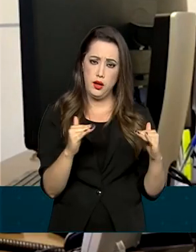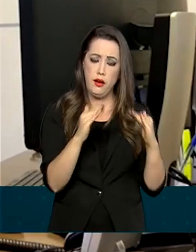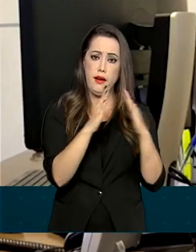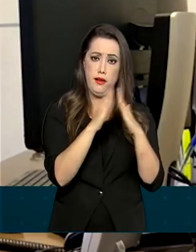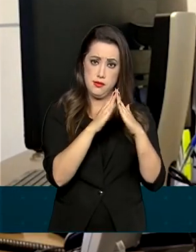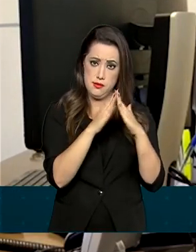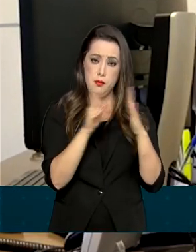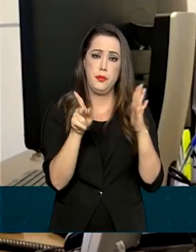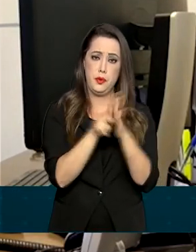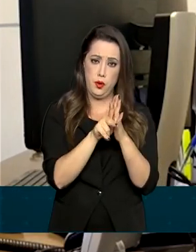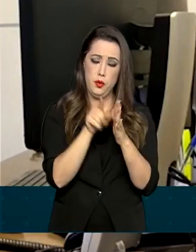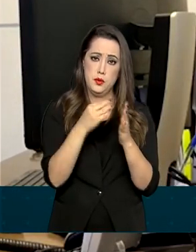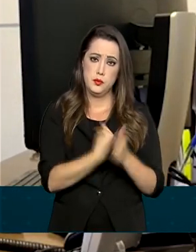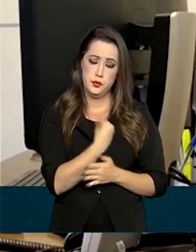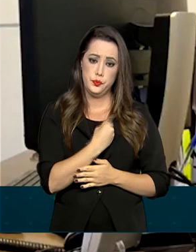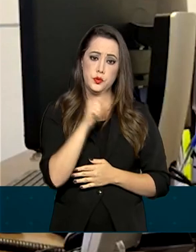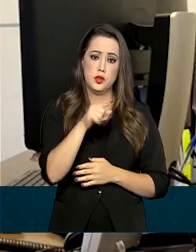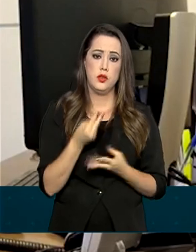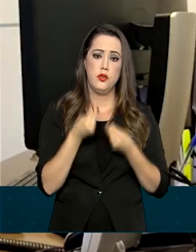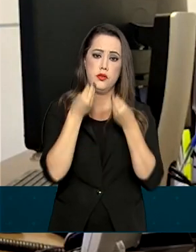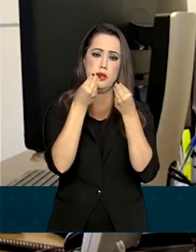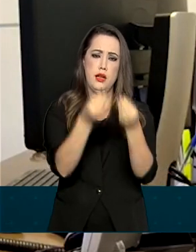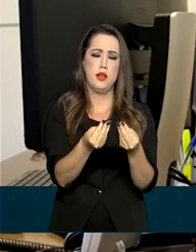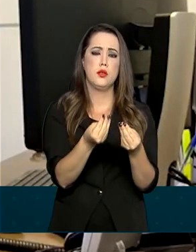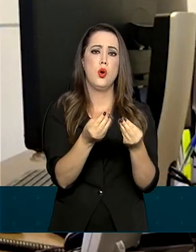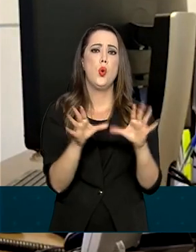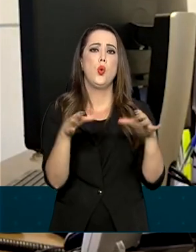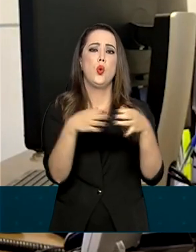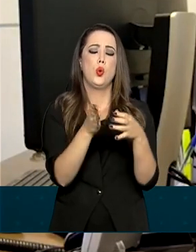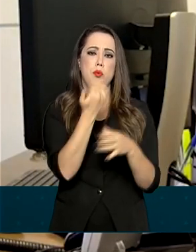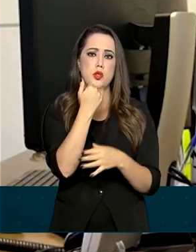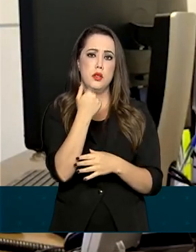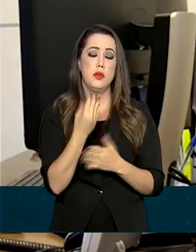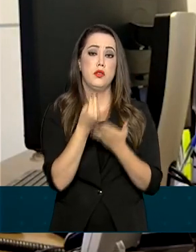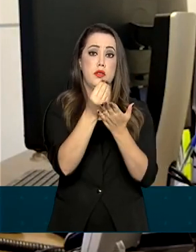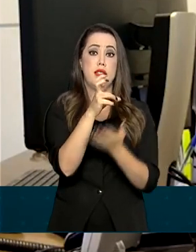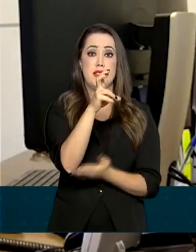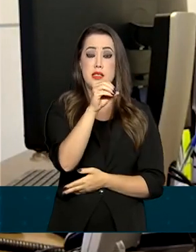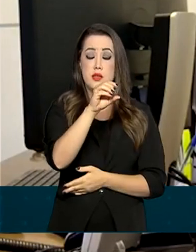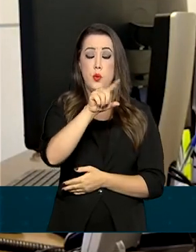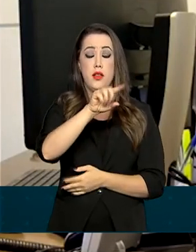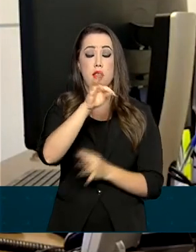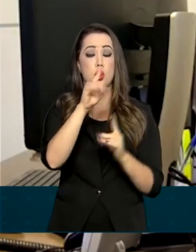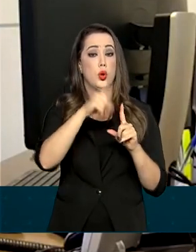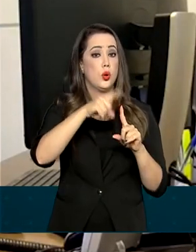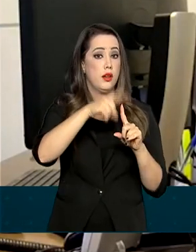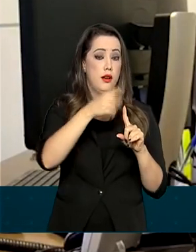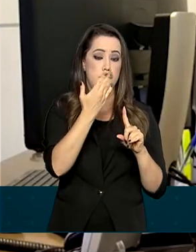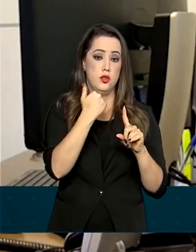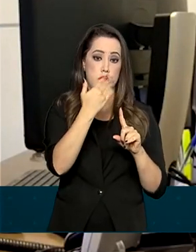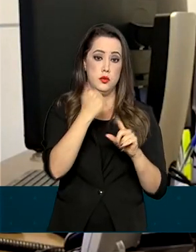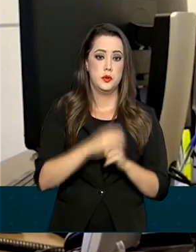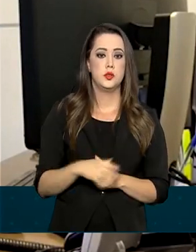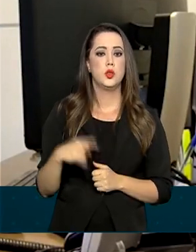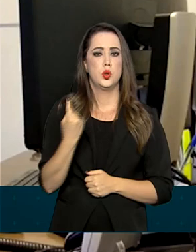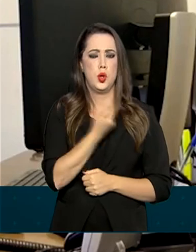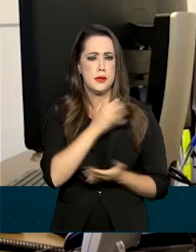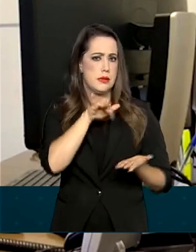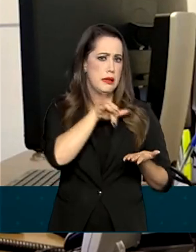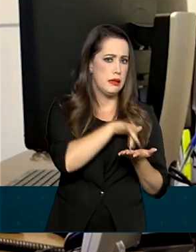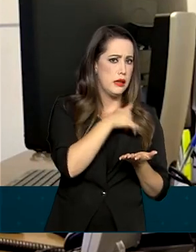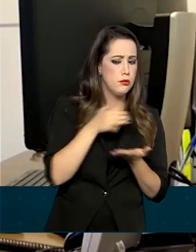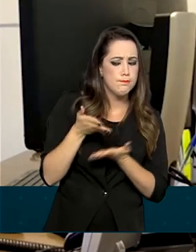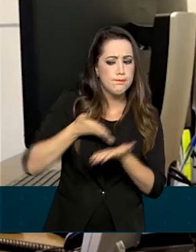alimentício, que doaram mais de 50 toneladas de alimentos em todo o país. A SAP, Secretaria de Articulação e Parcerias,